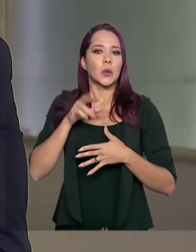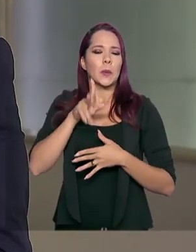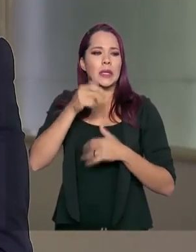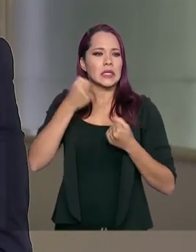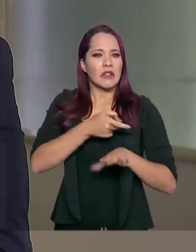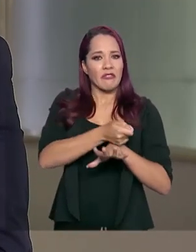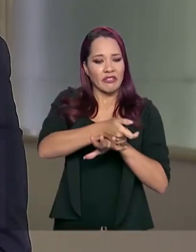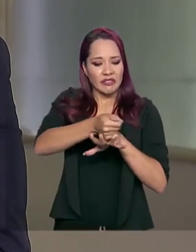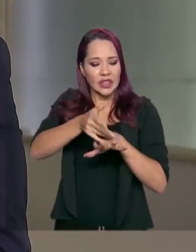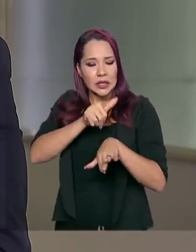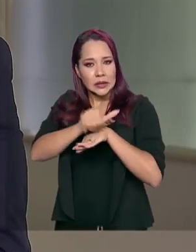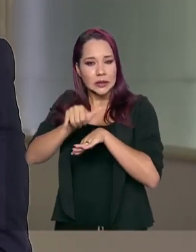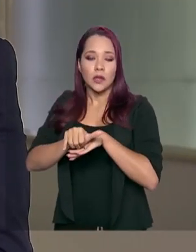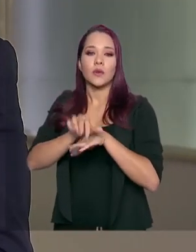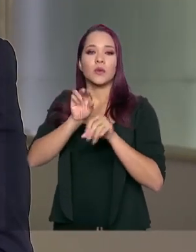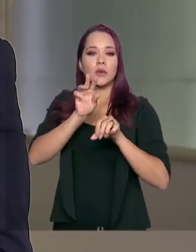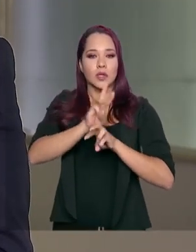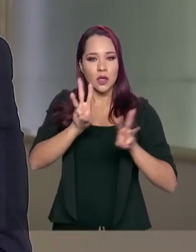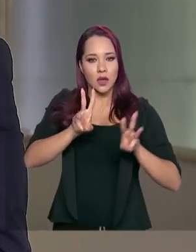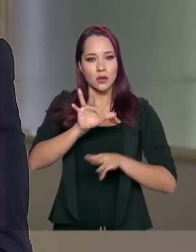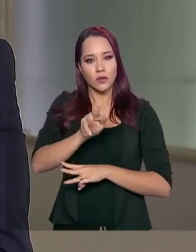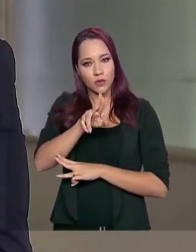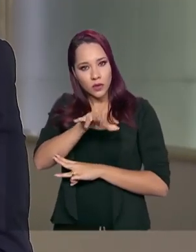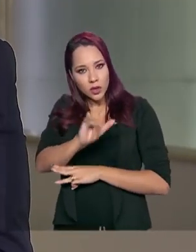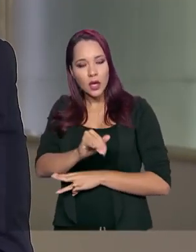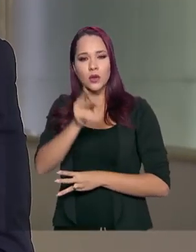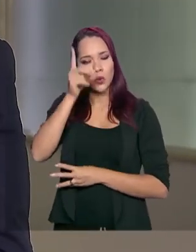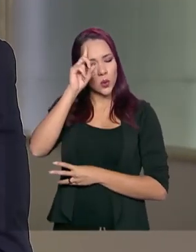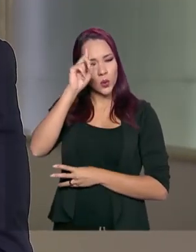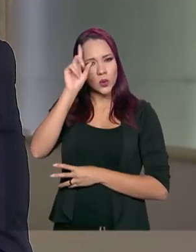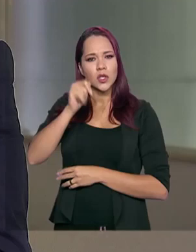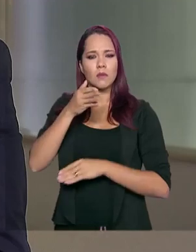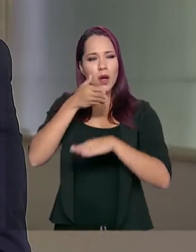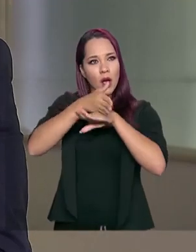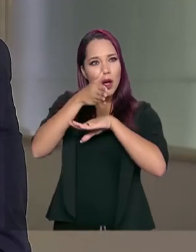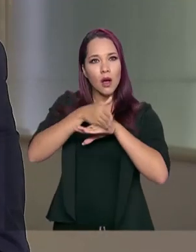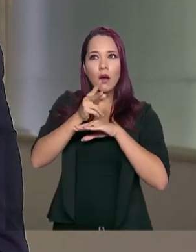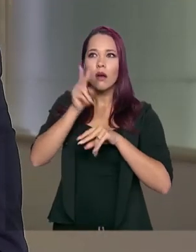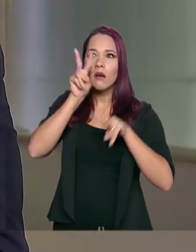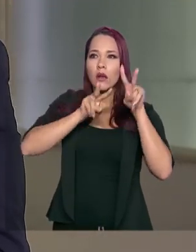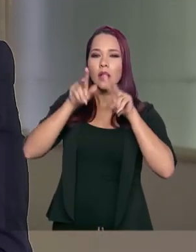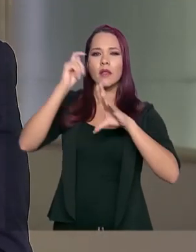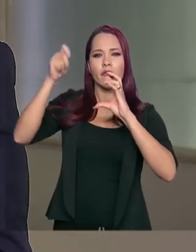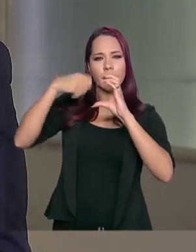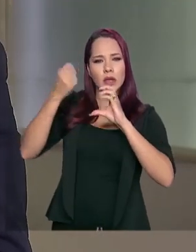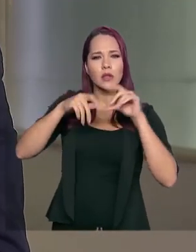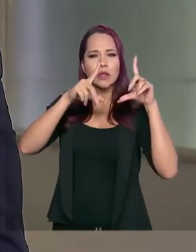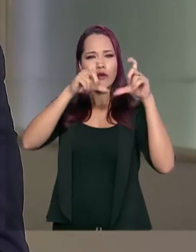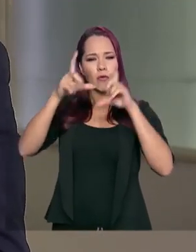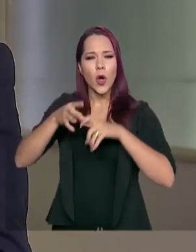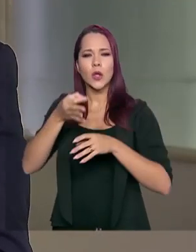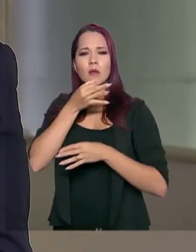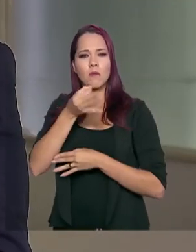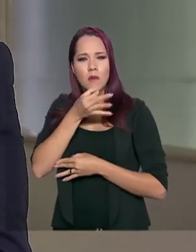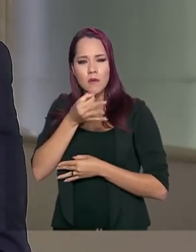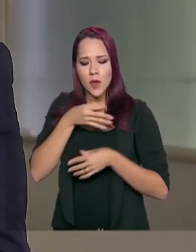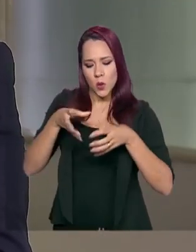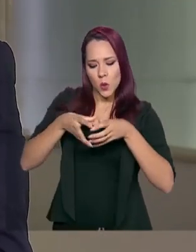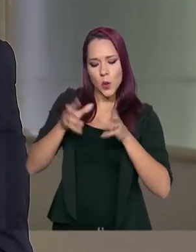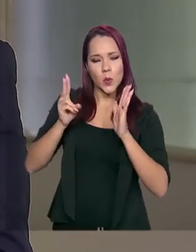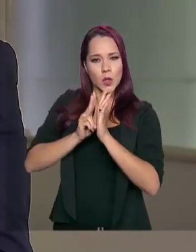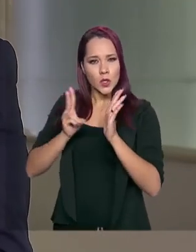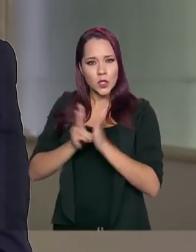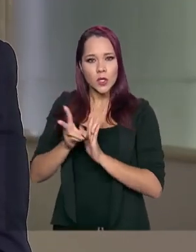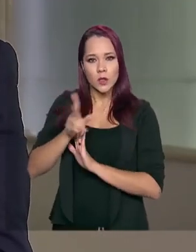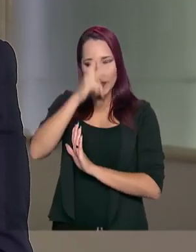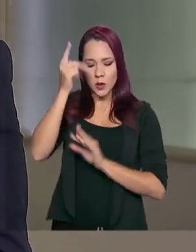news. O site da FUNAI diariamente pode ser acessado. Lá tem vídeos, fotos, depoimentos de indígenas, depoimentos de servidores.